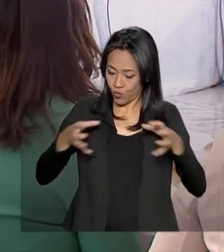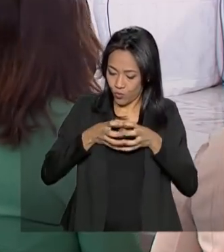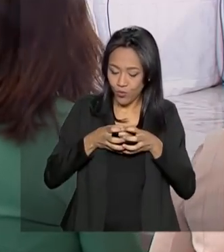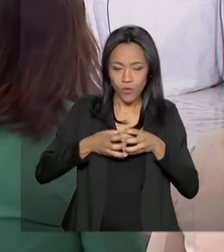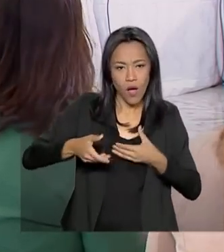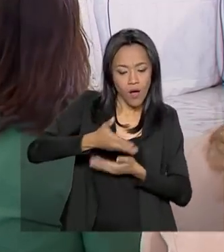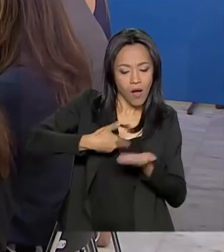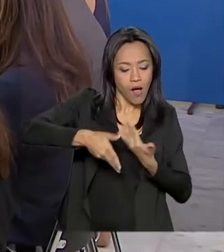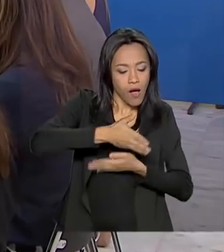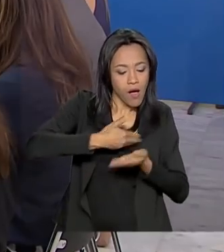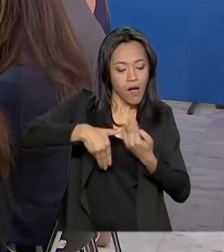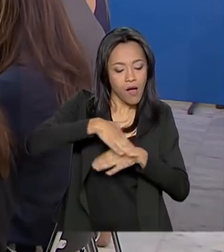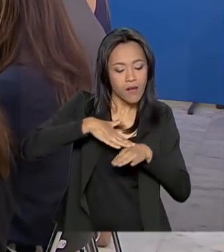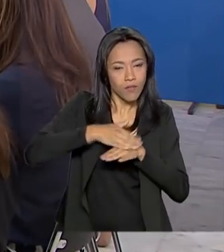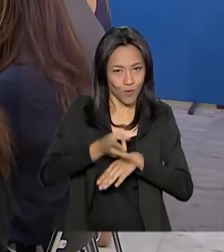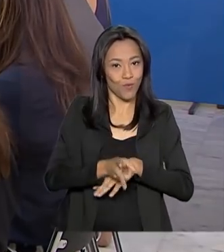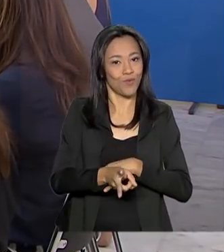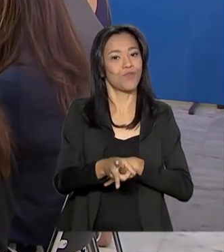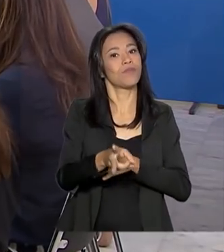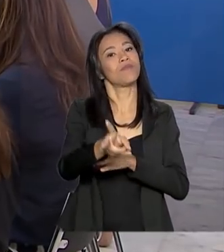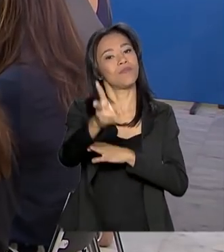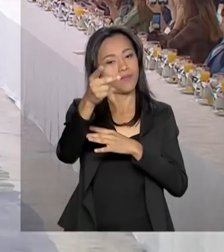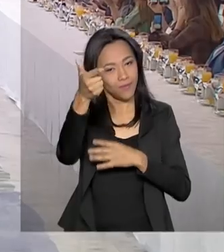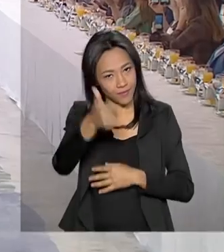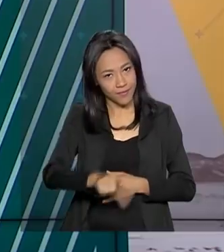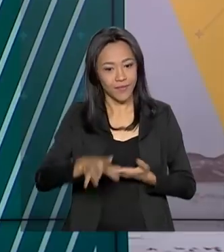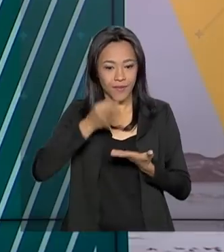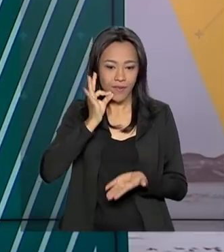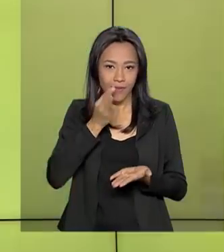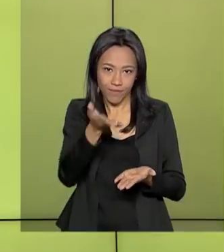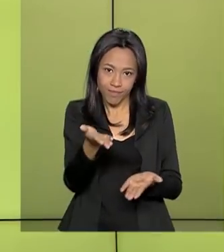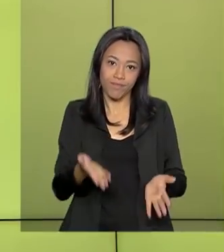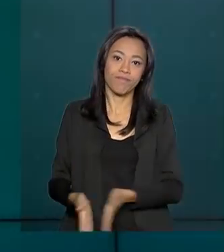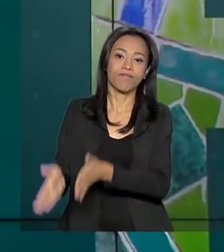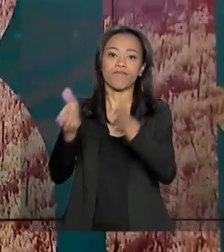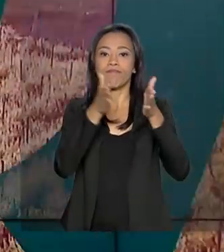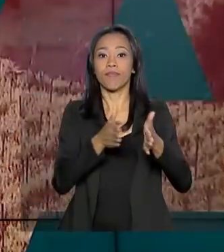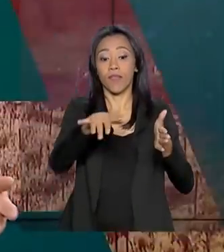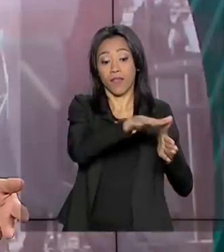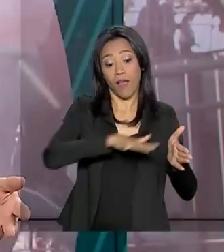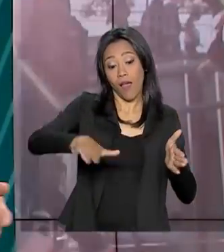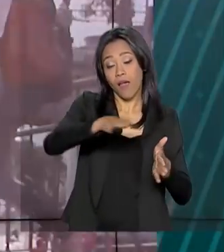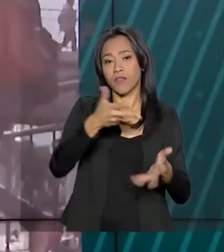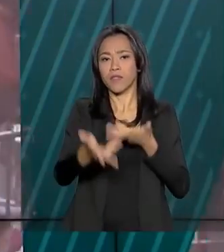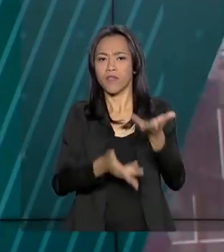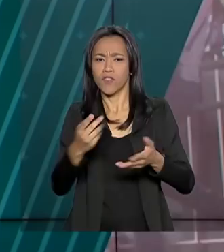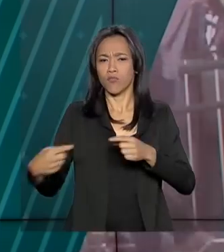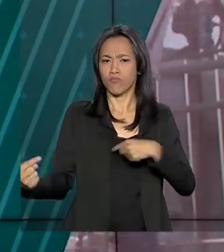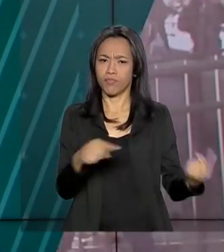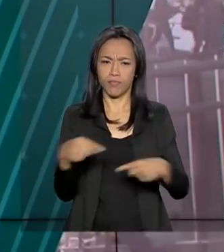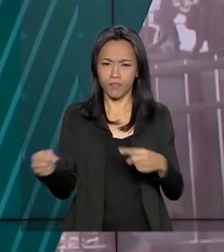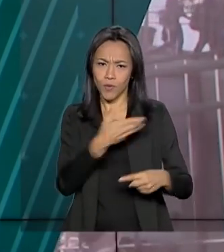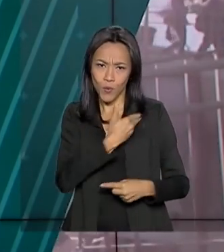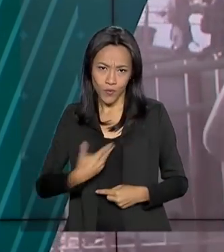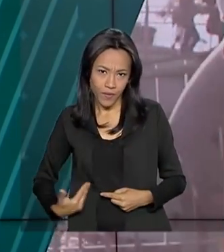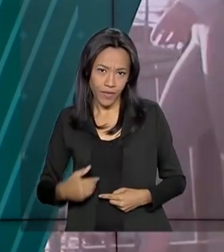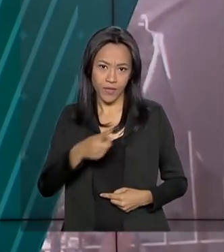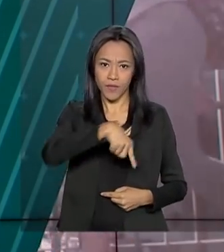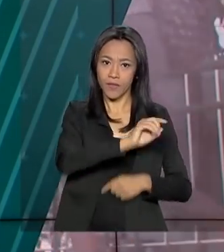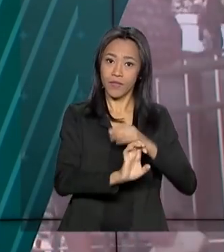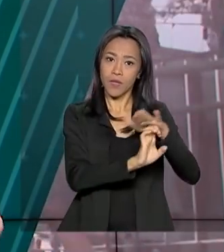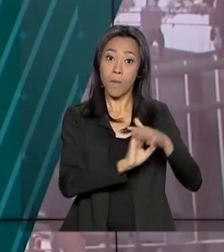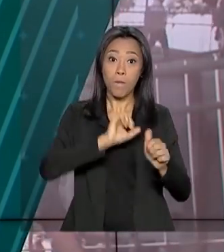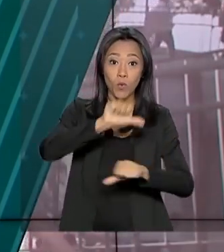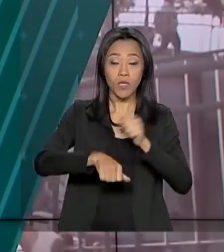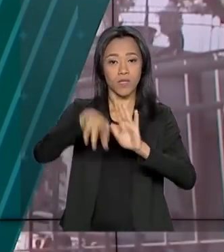diálogo entre os três poderes, continua em mais um Café da Manhã. Setor de serviços, debate com o governo e especialistas, mudanças nos